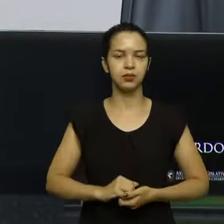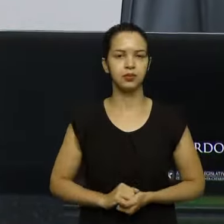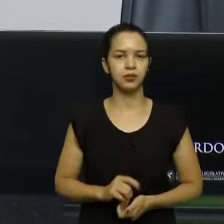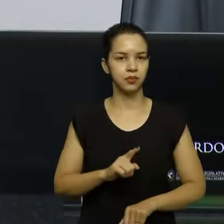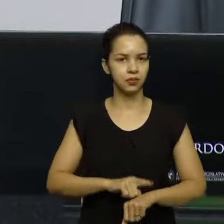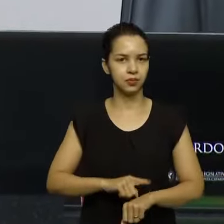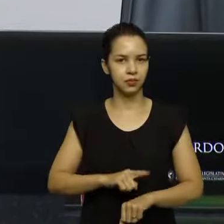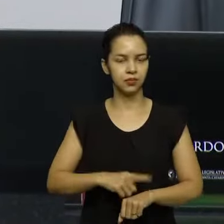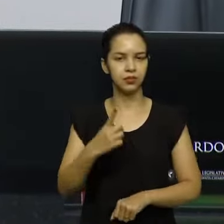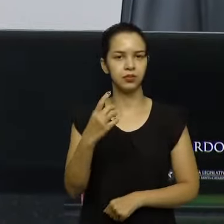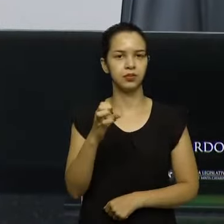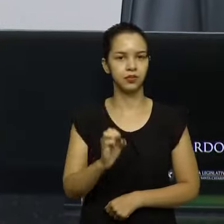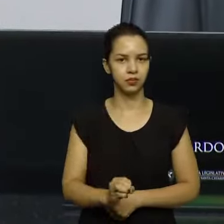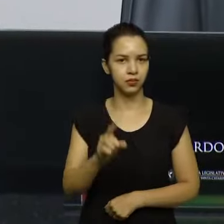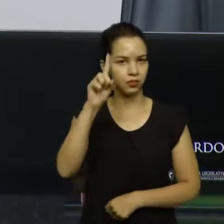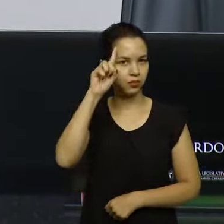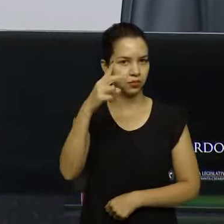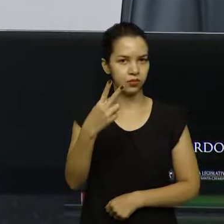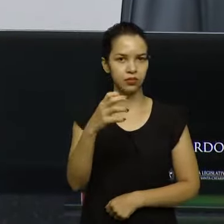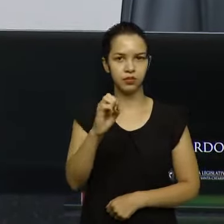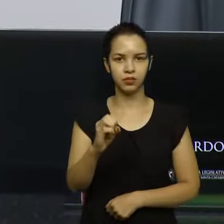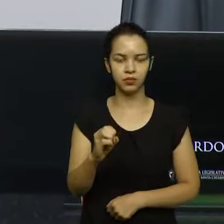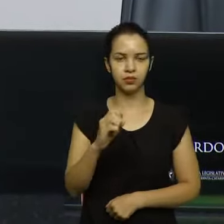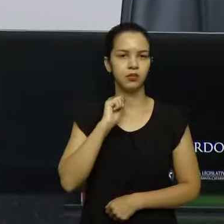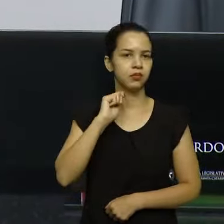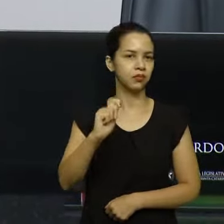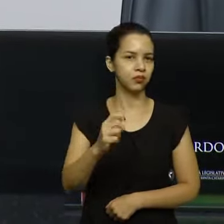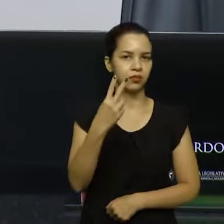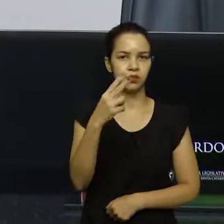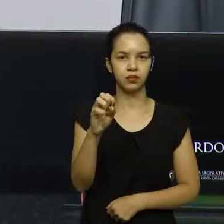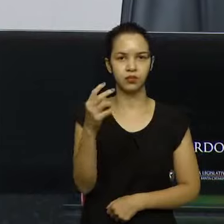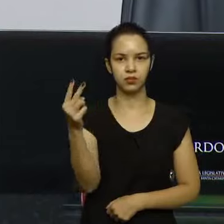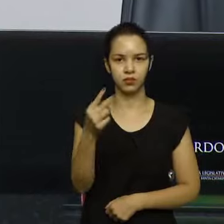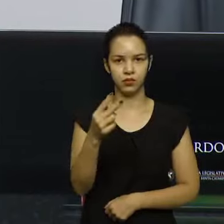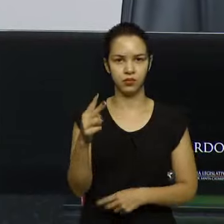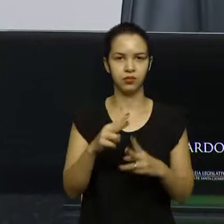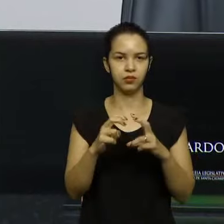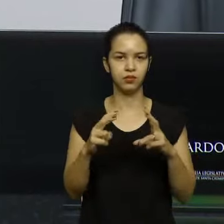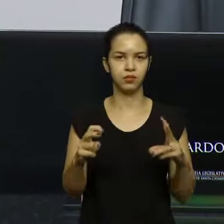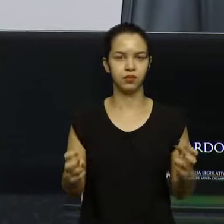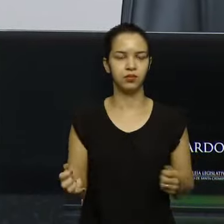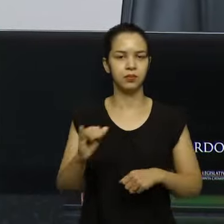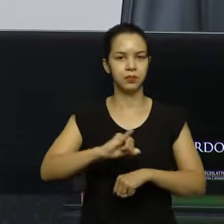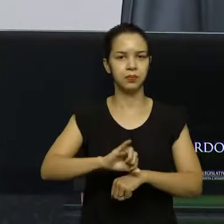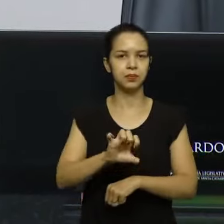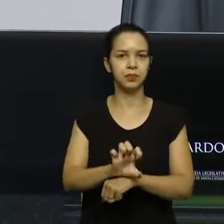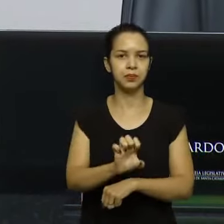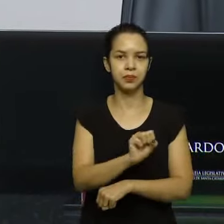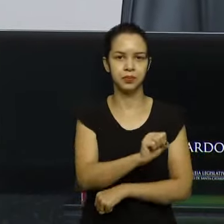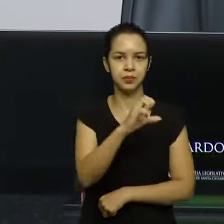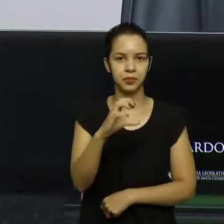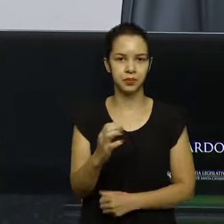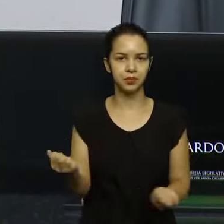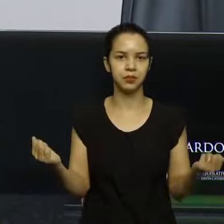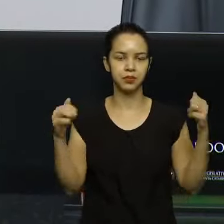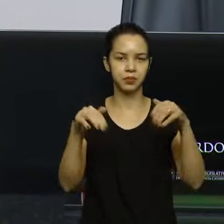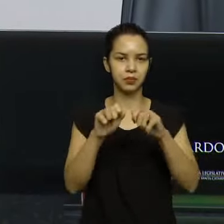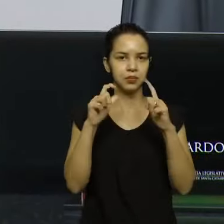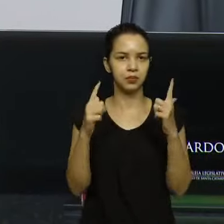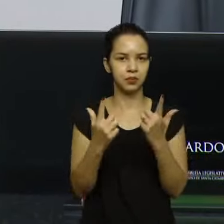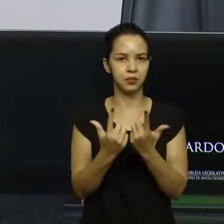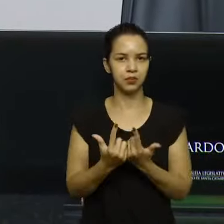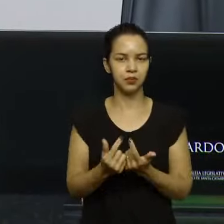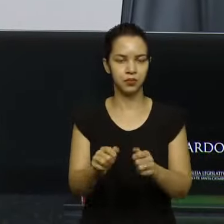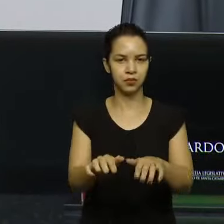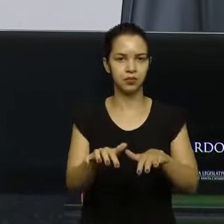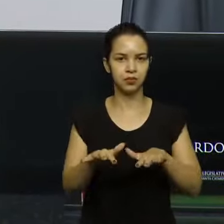10 horas do dia 20 de abril de 2022, nessa cidade de Florianópolis, capital do Estado de Santa Catarina, reuniu-se a Assembleia Legislativa em